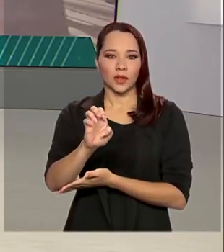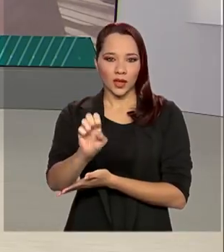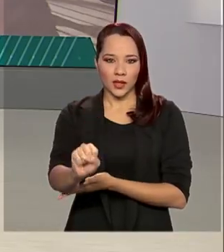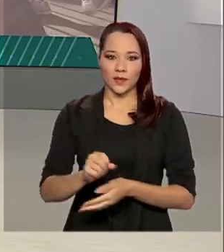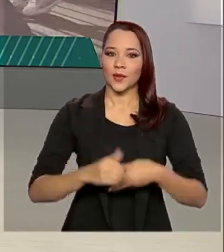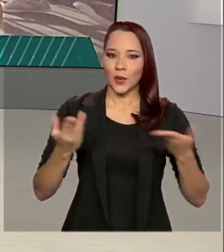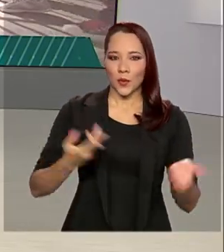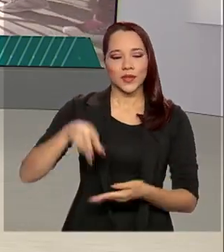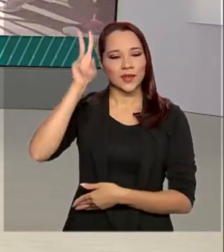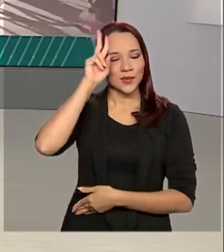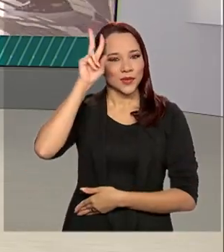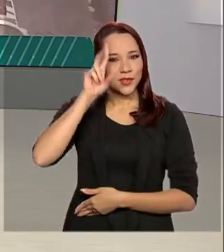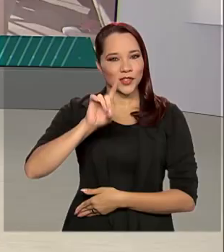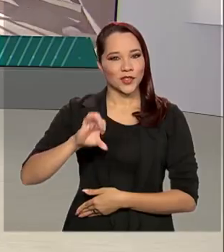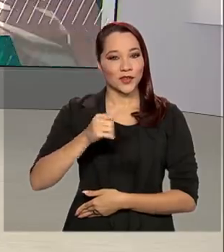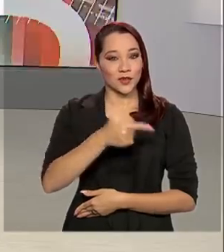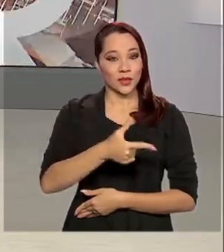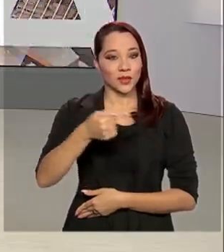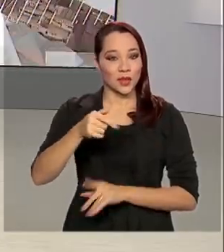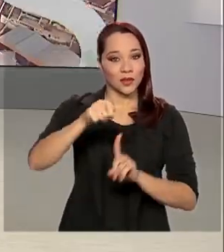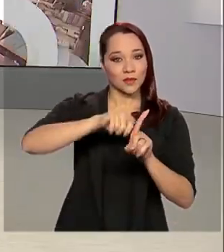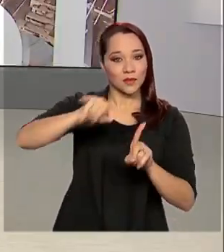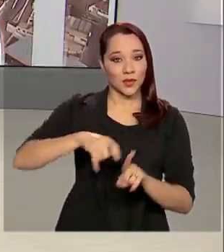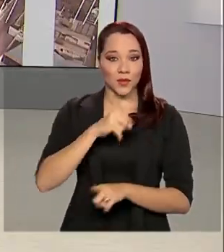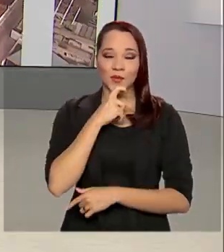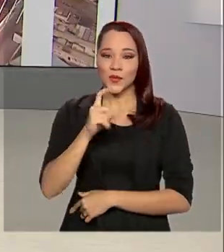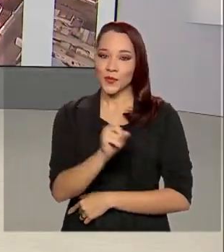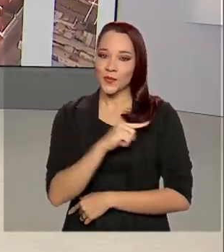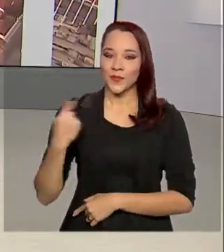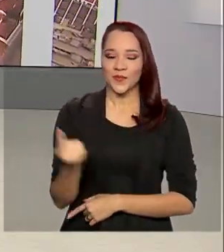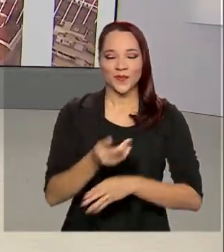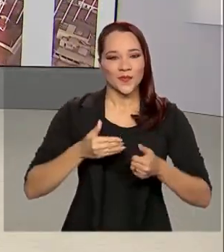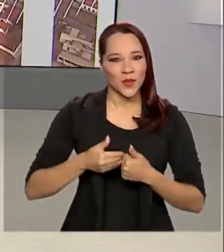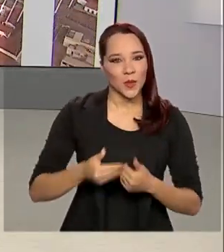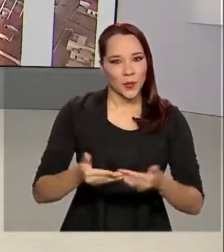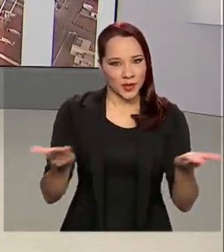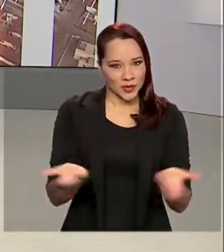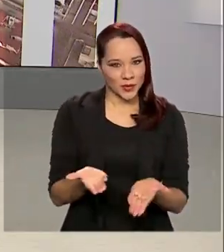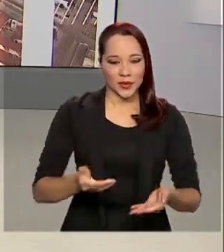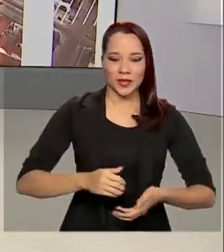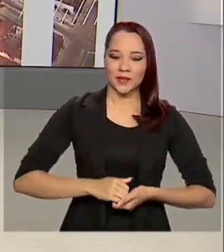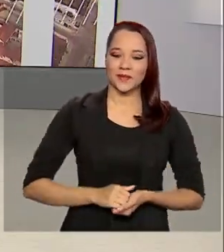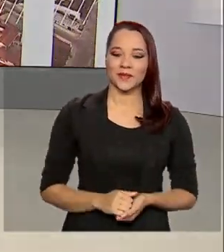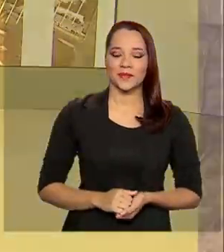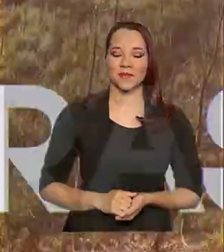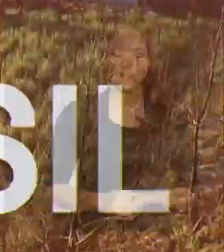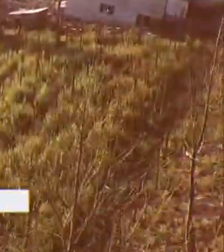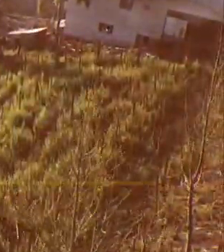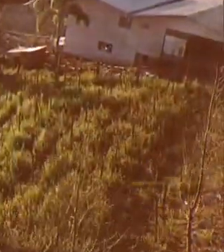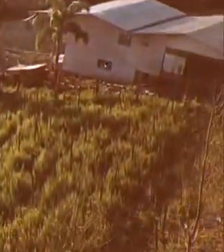Hoje é segunda-feira, 27 de julho de 2020. O Brasil em dia começa agora.